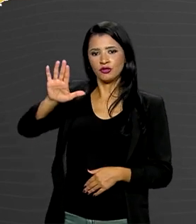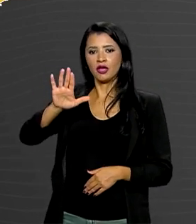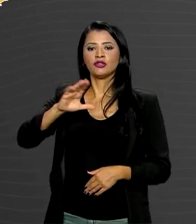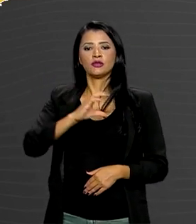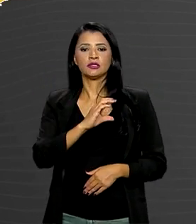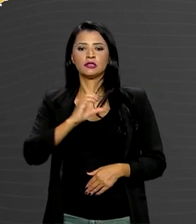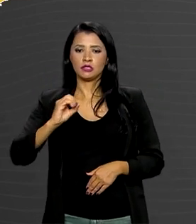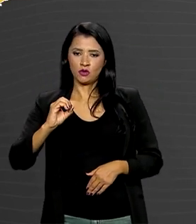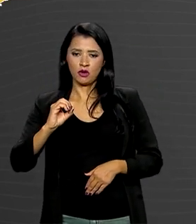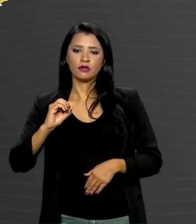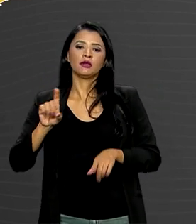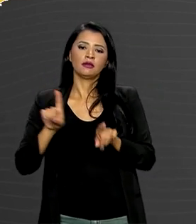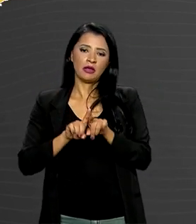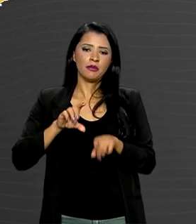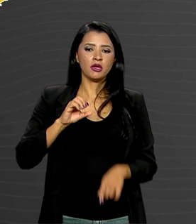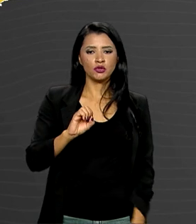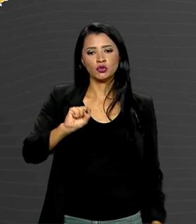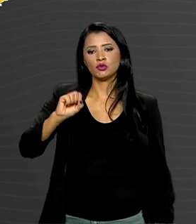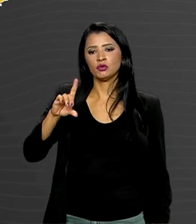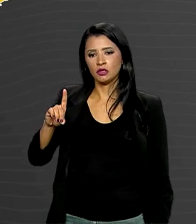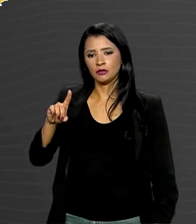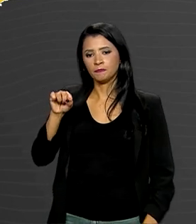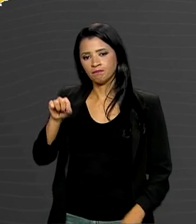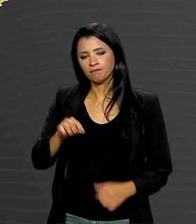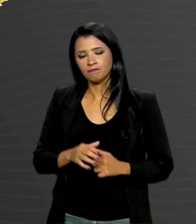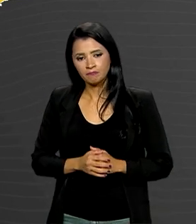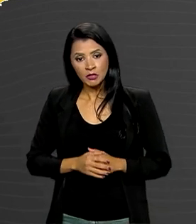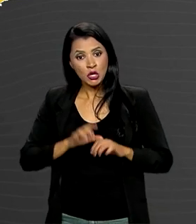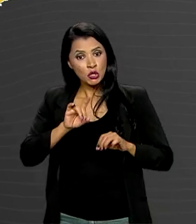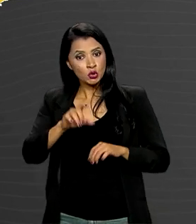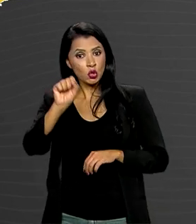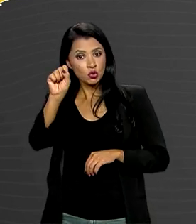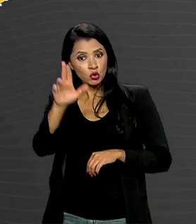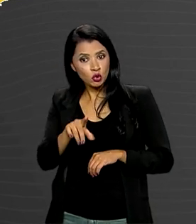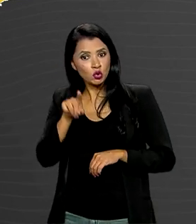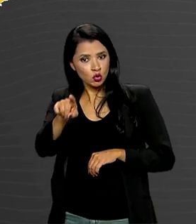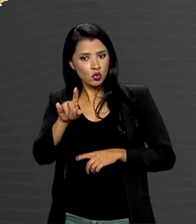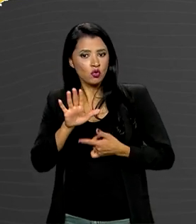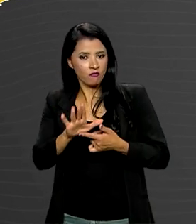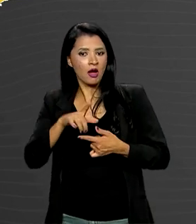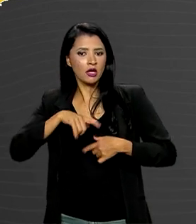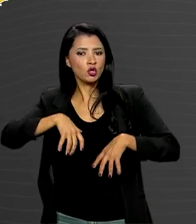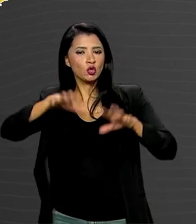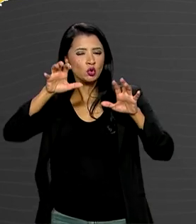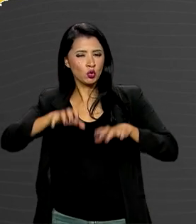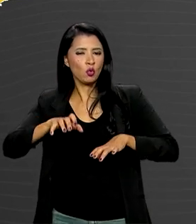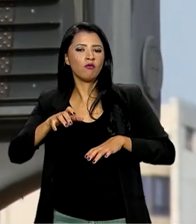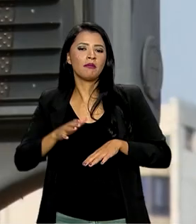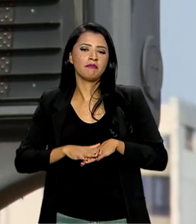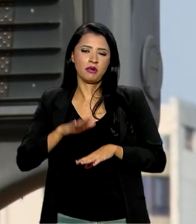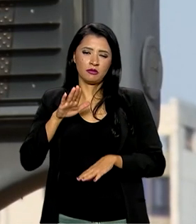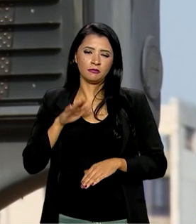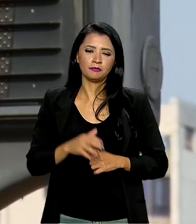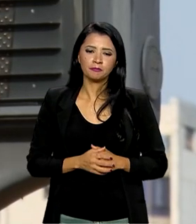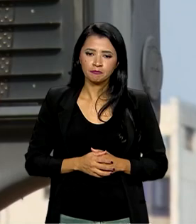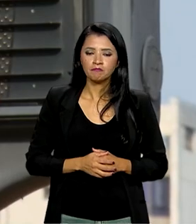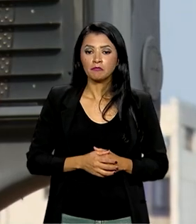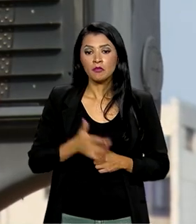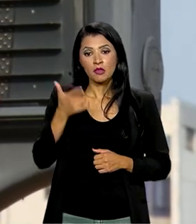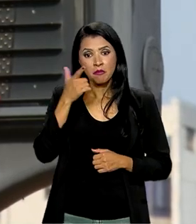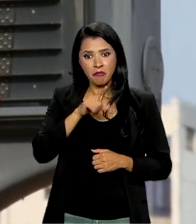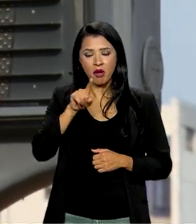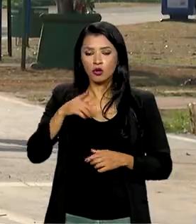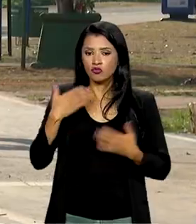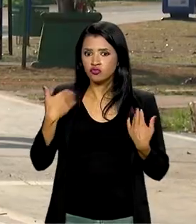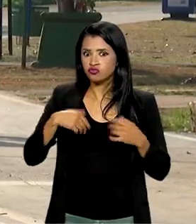no centro-oeste e no sudeste. Apenas a região sul deve apresentar volume maior de chuvas. Para enfrentar as